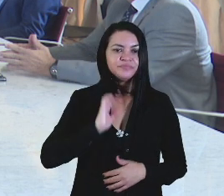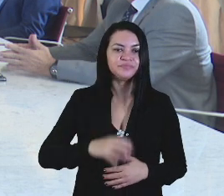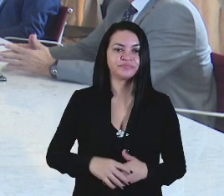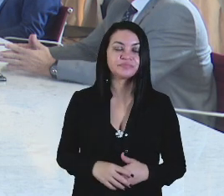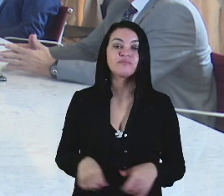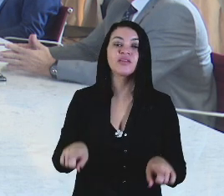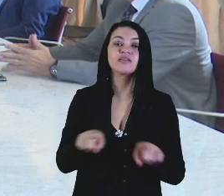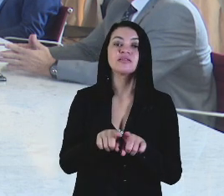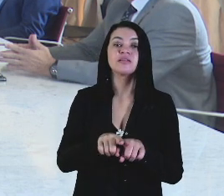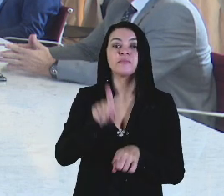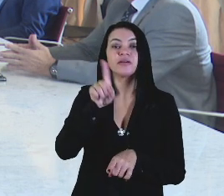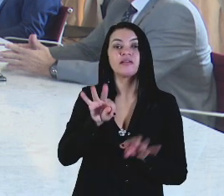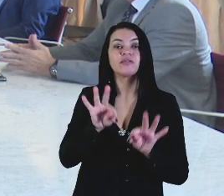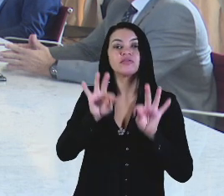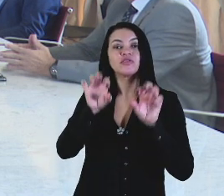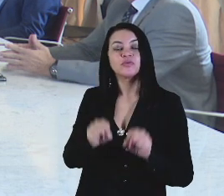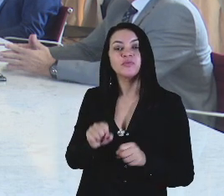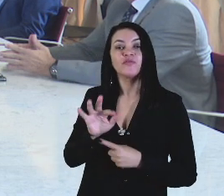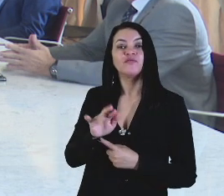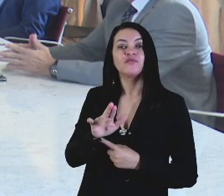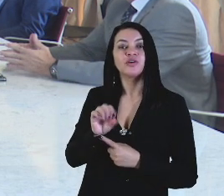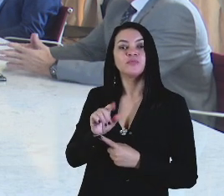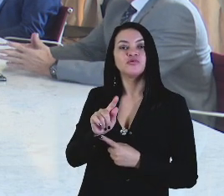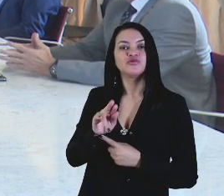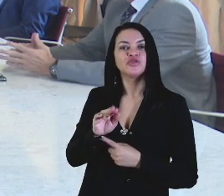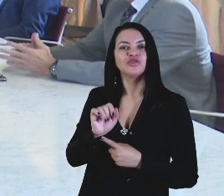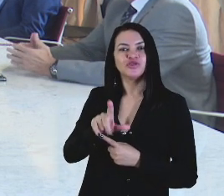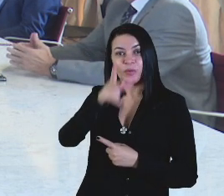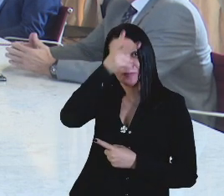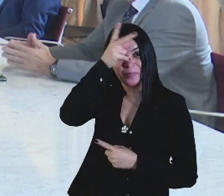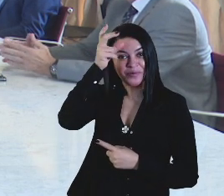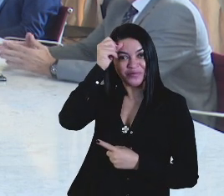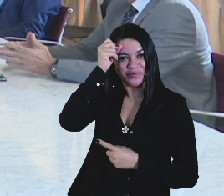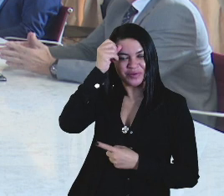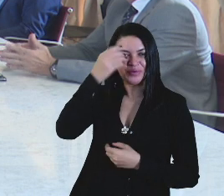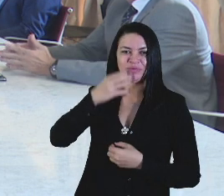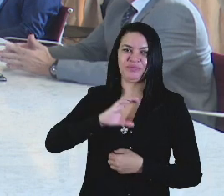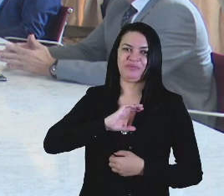Também é testemunha nesse ato o senhor Fábio Gentil, prefeito de Caxias.